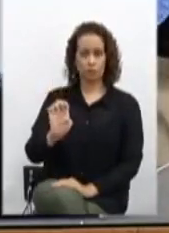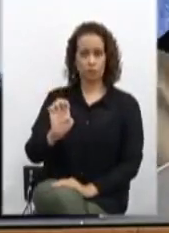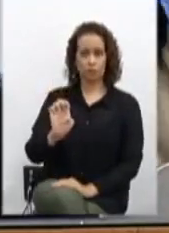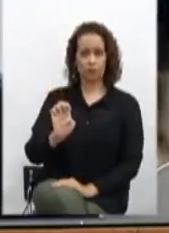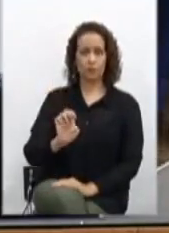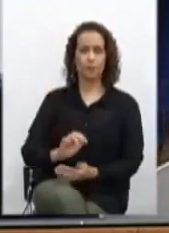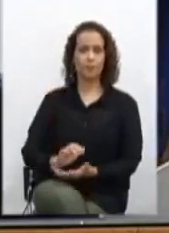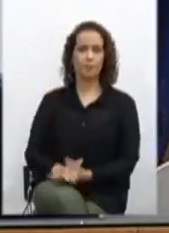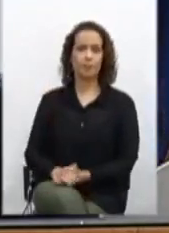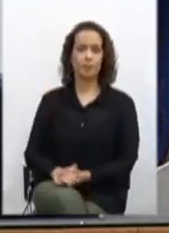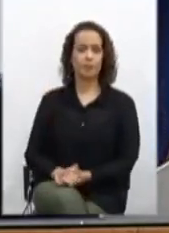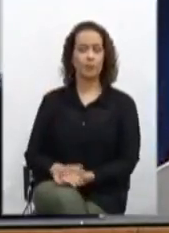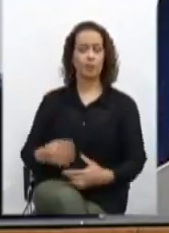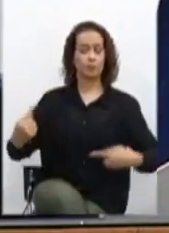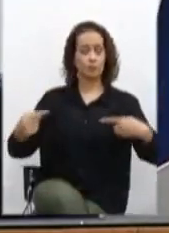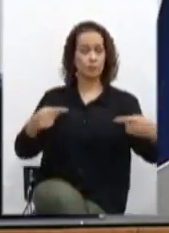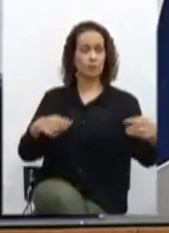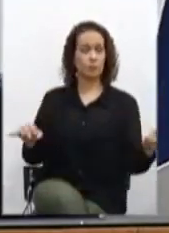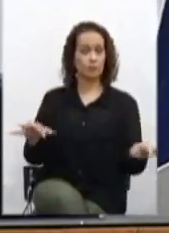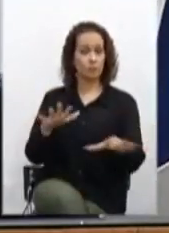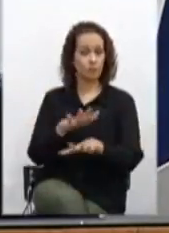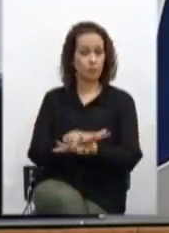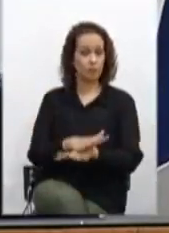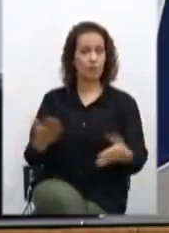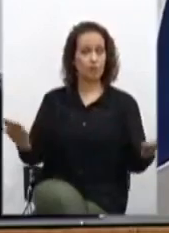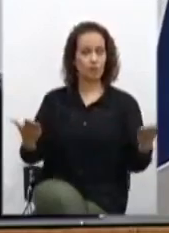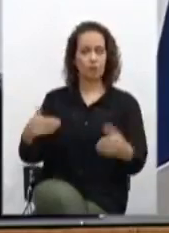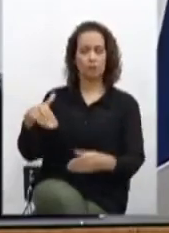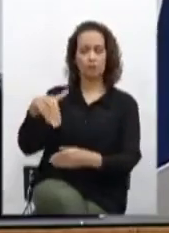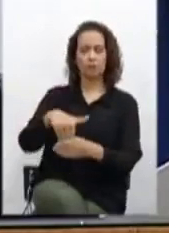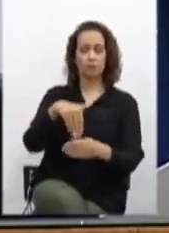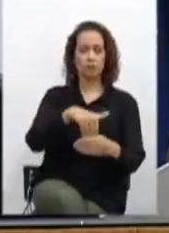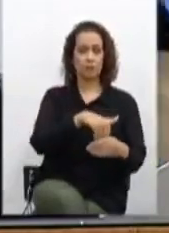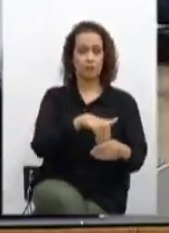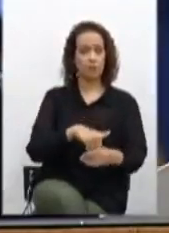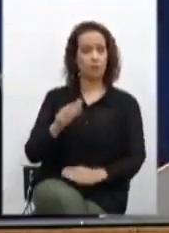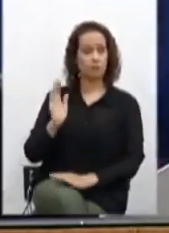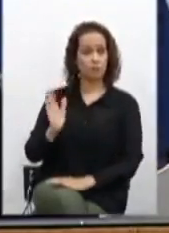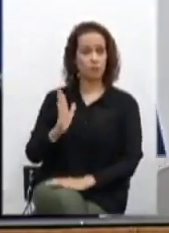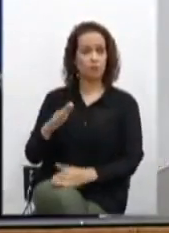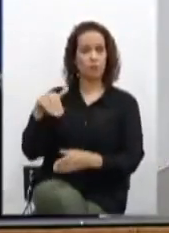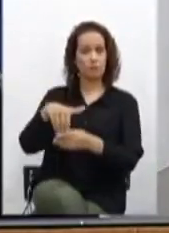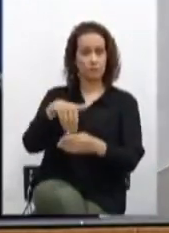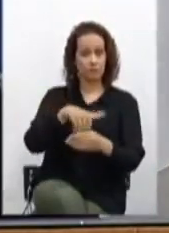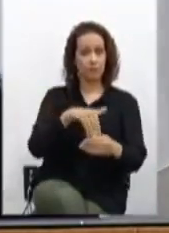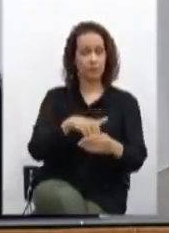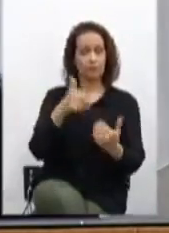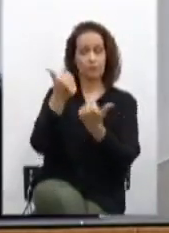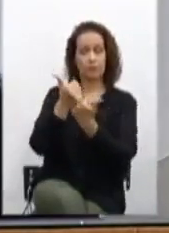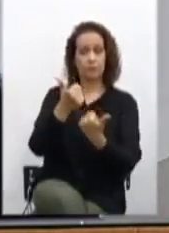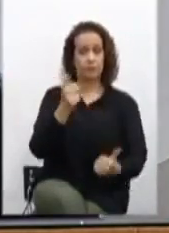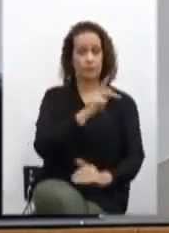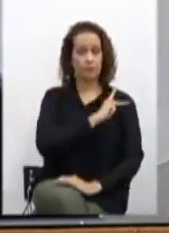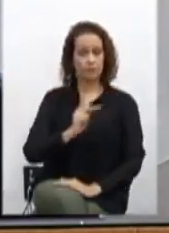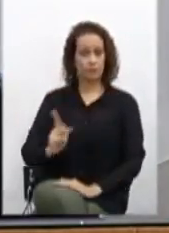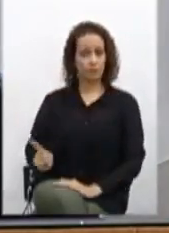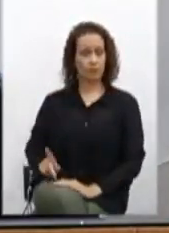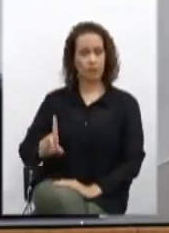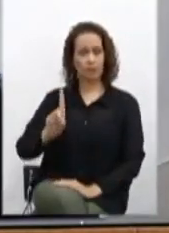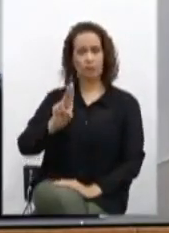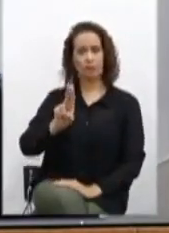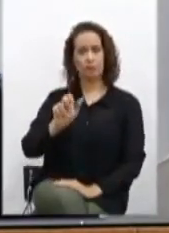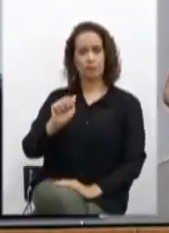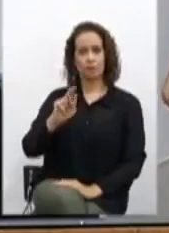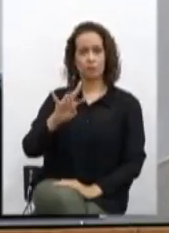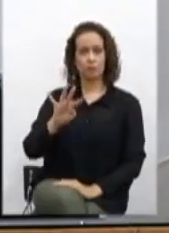encerra-se a discussão, em votação, como vota o vice-presidente do Ash Bechir. Em discussão,